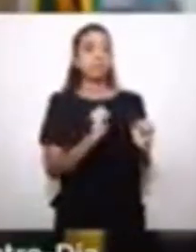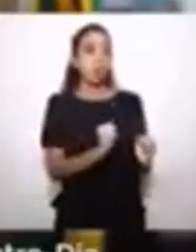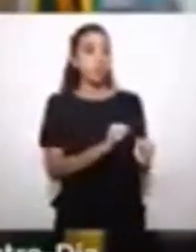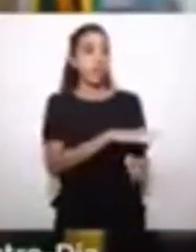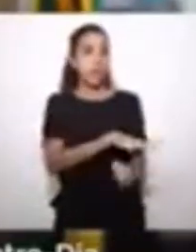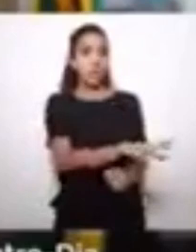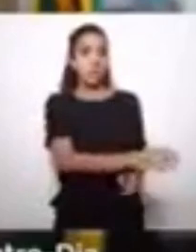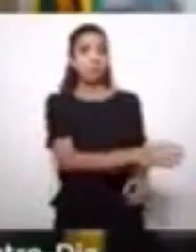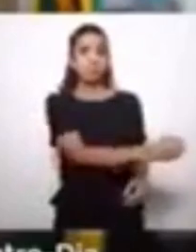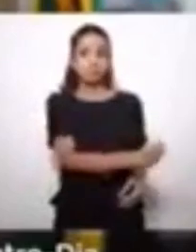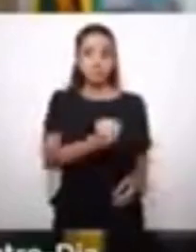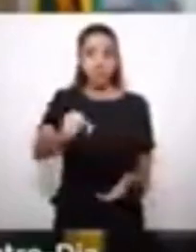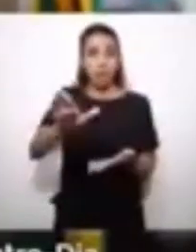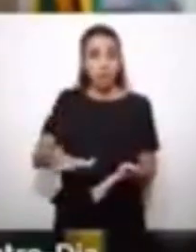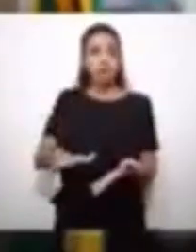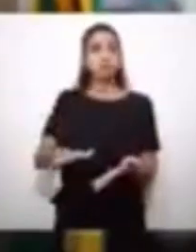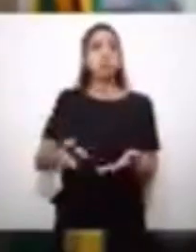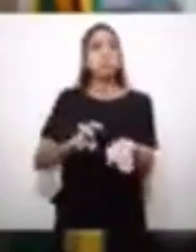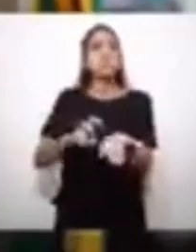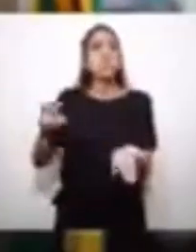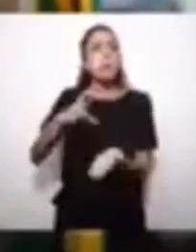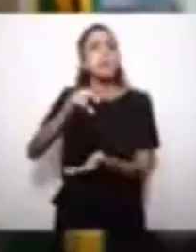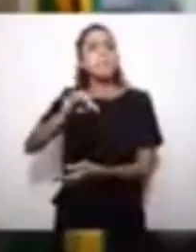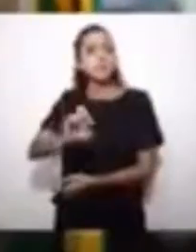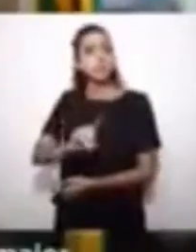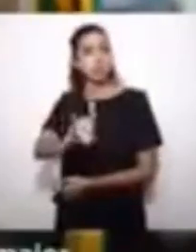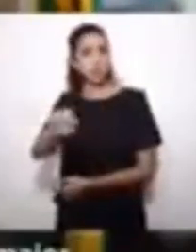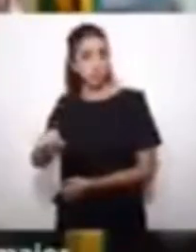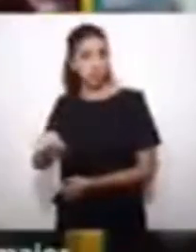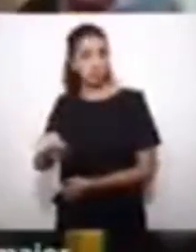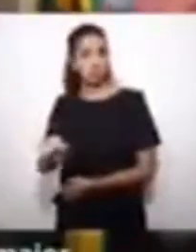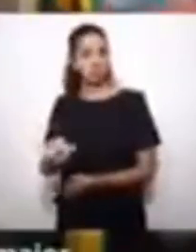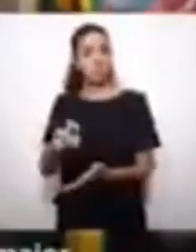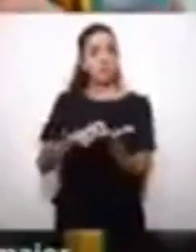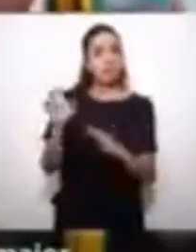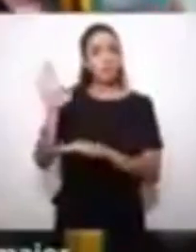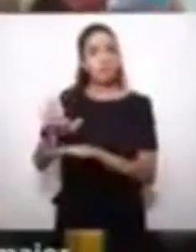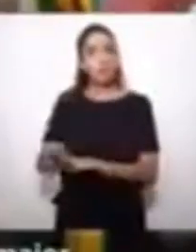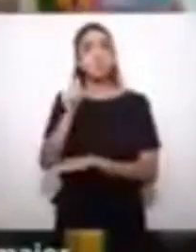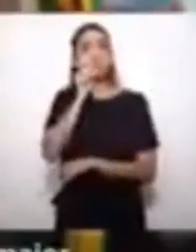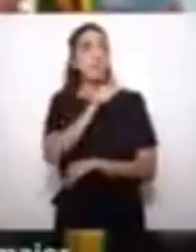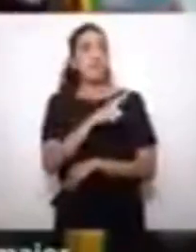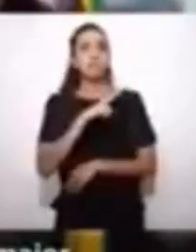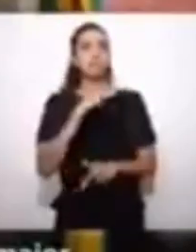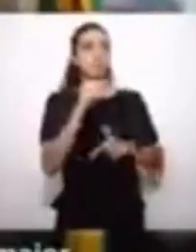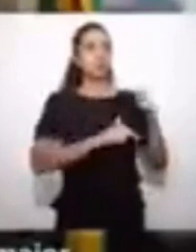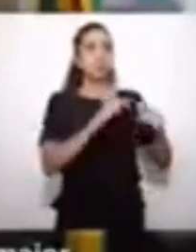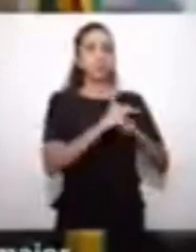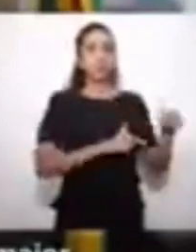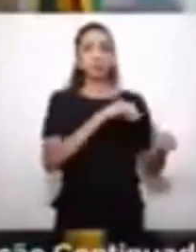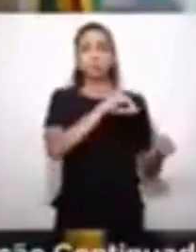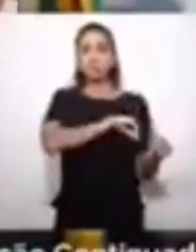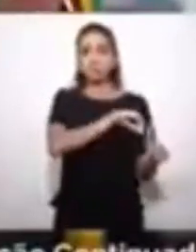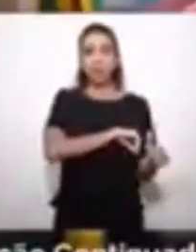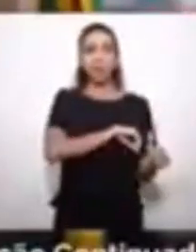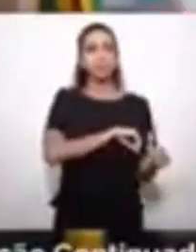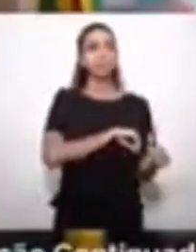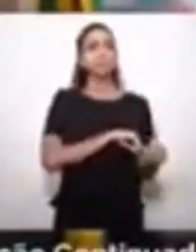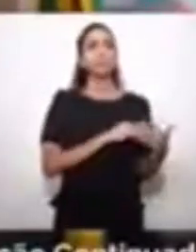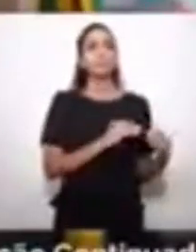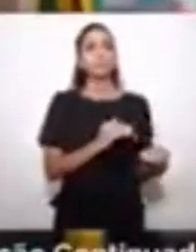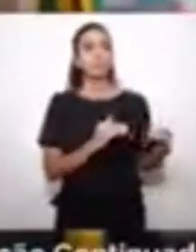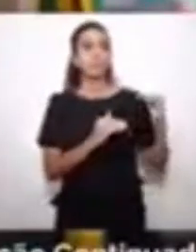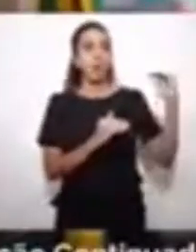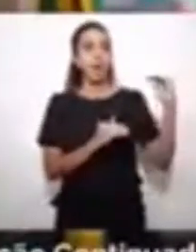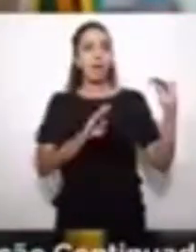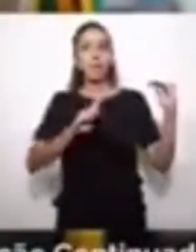essa criança num centro dia, de manhã até de tarde. E ela ter um emprego, ter um trabalho, ter uma renda maior, ela não poderia